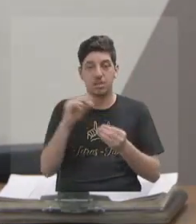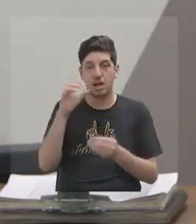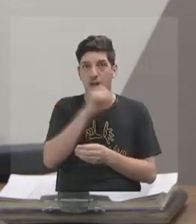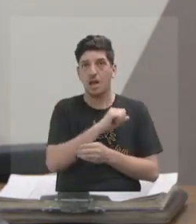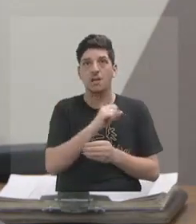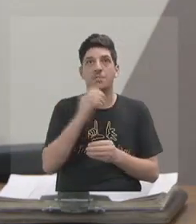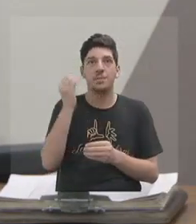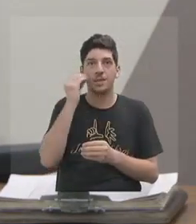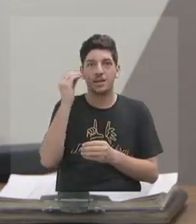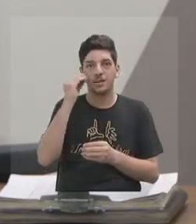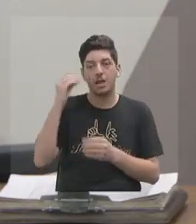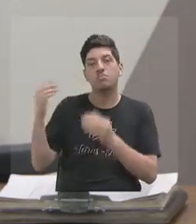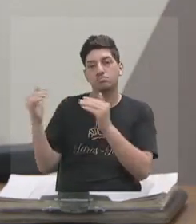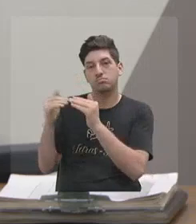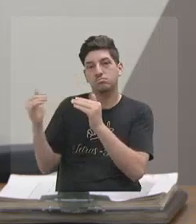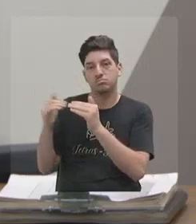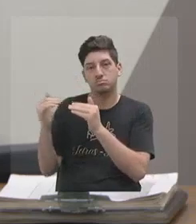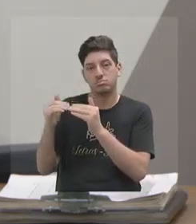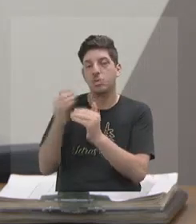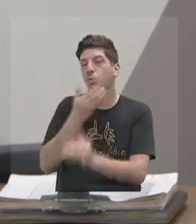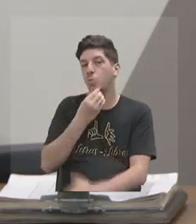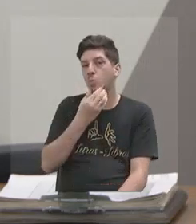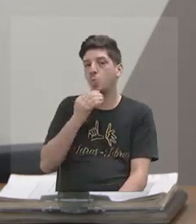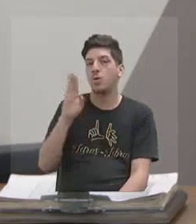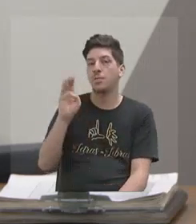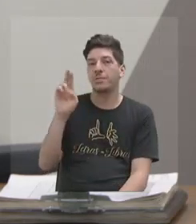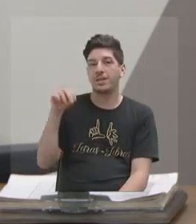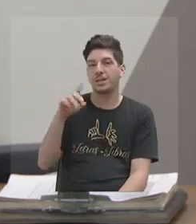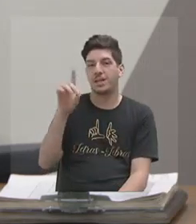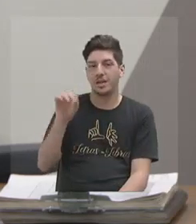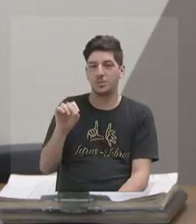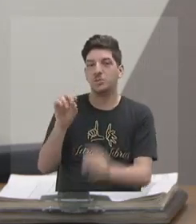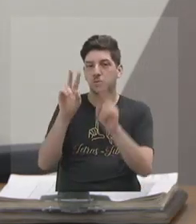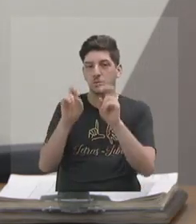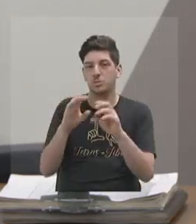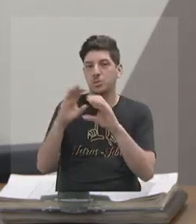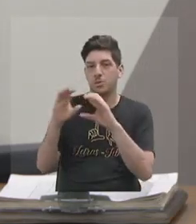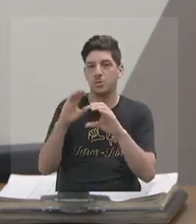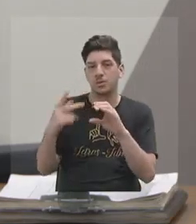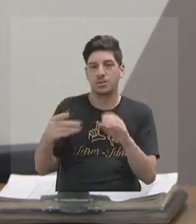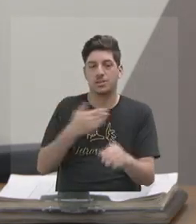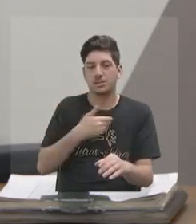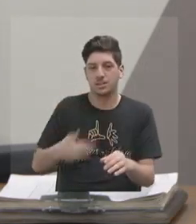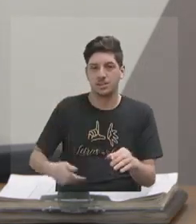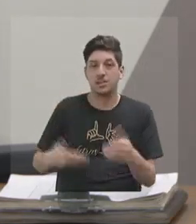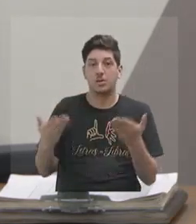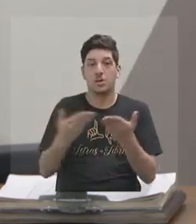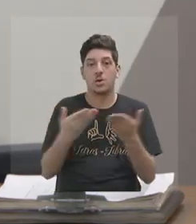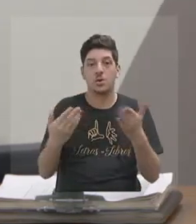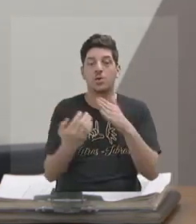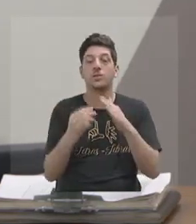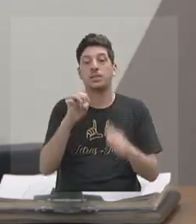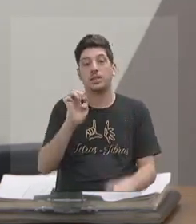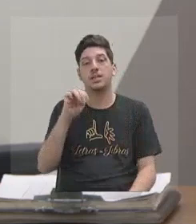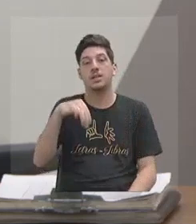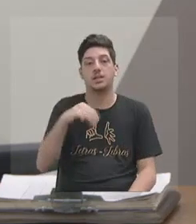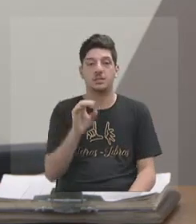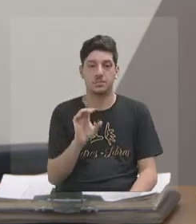corroborar as palavras do Bernardo, no que diz respeito à comunicação do Estado. Hoje, a empresa mineira de comunicação é uma vinculada